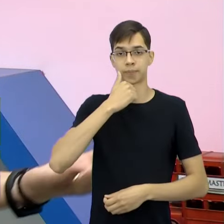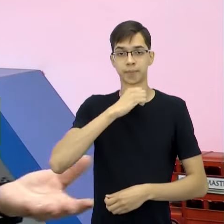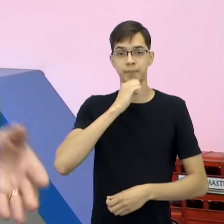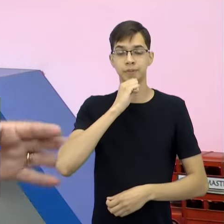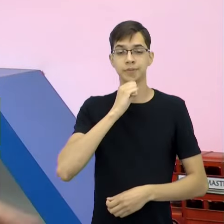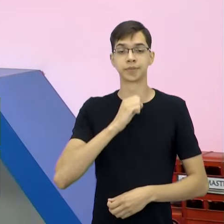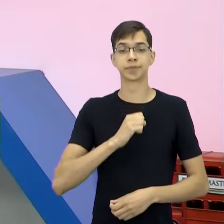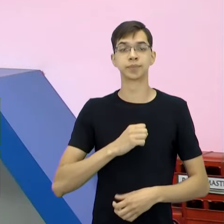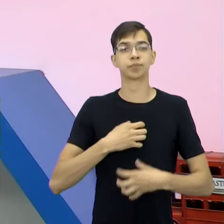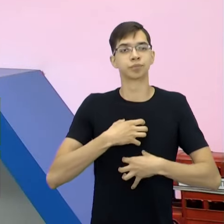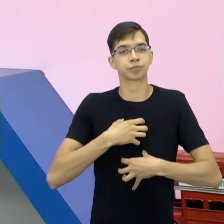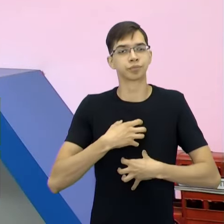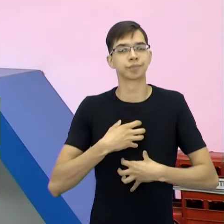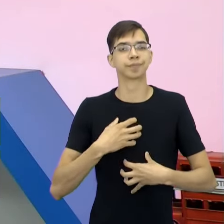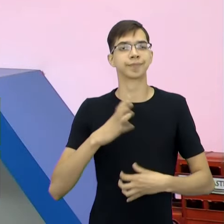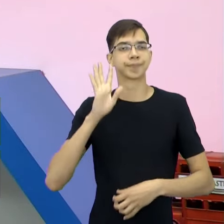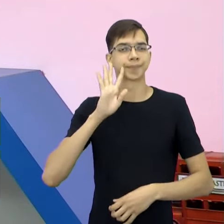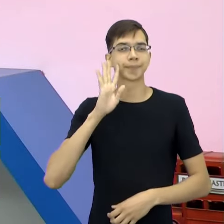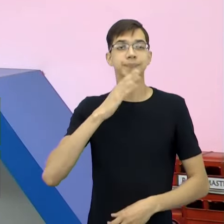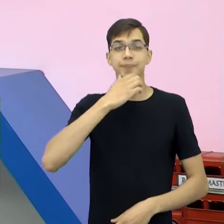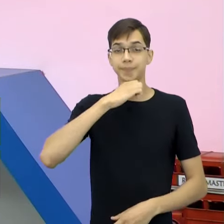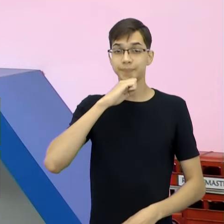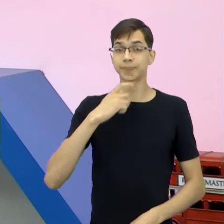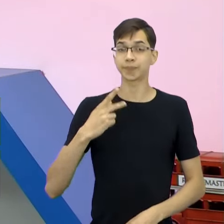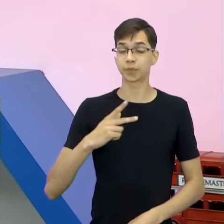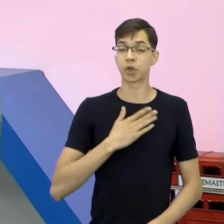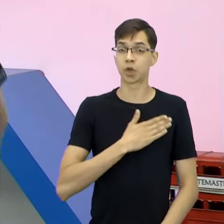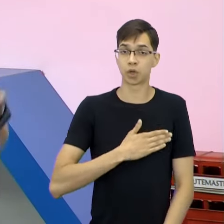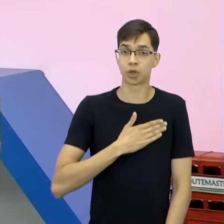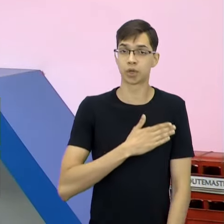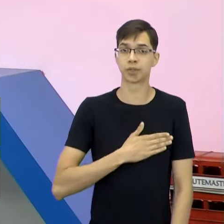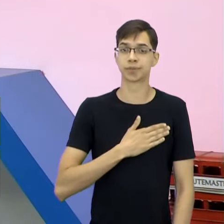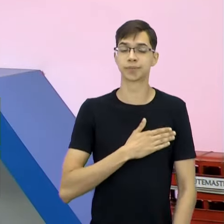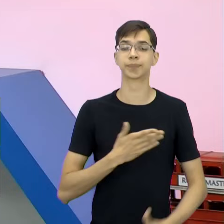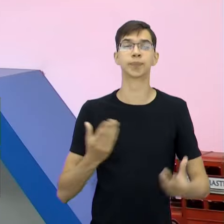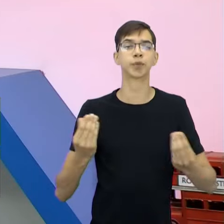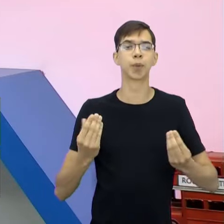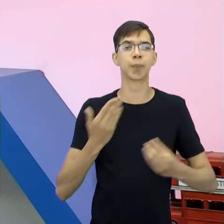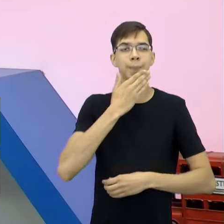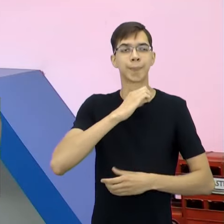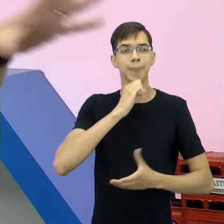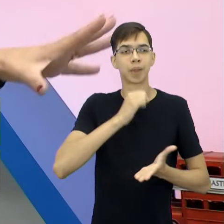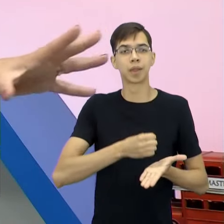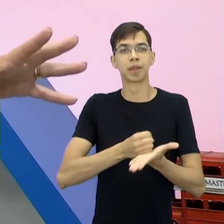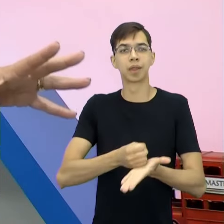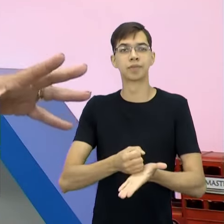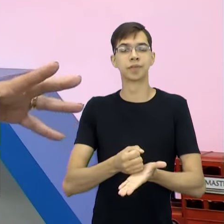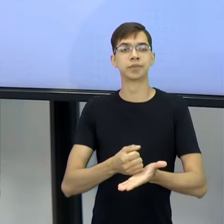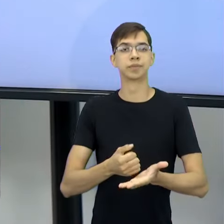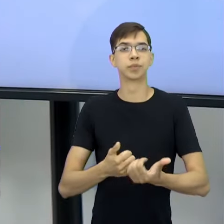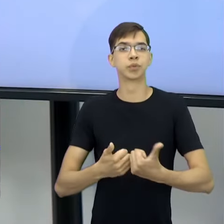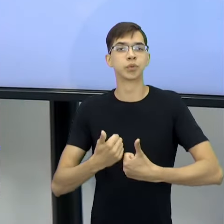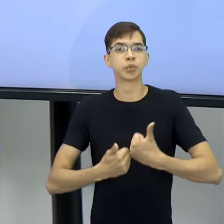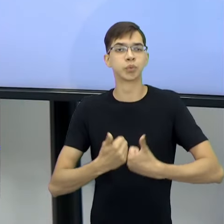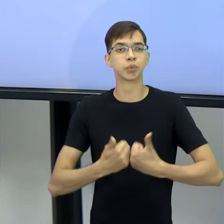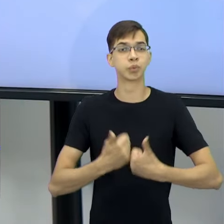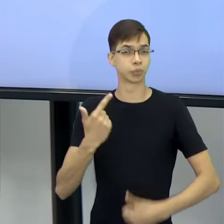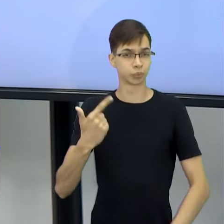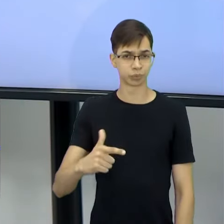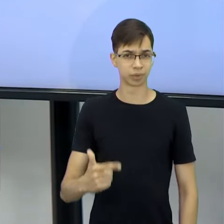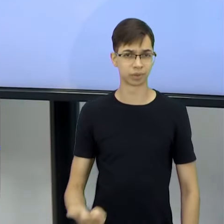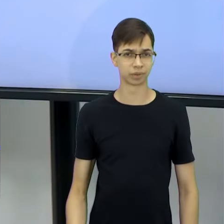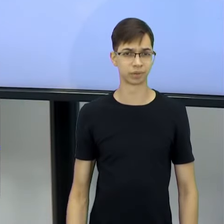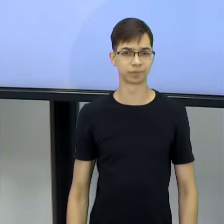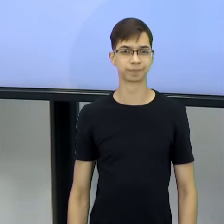sempre incentivava seu pai, seu pai gostava. E qual era essa relação dele te levar para jogar? Isso não teve? Não teve,